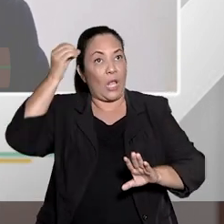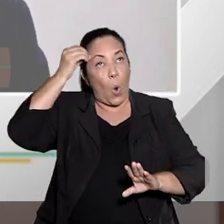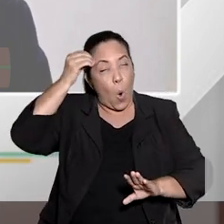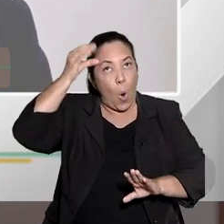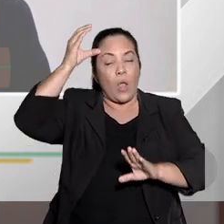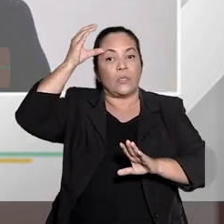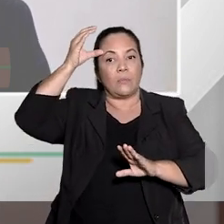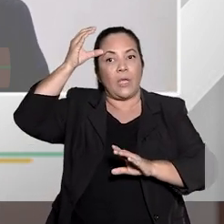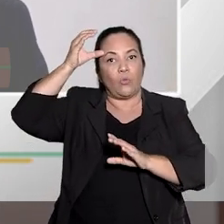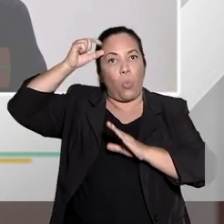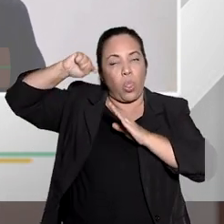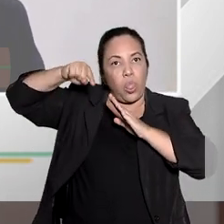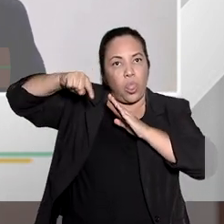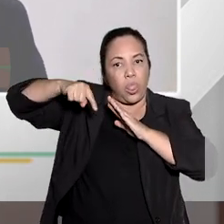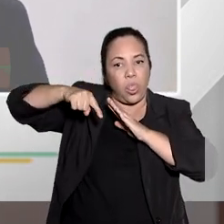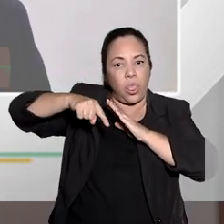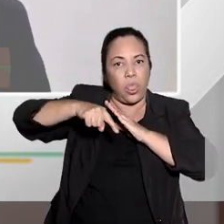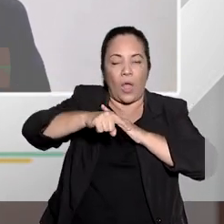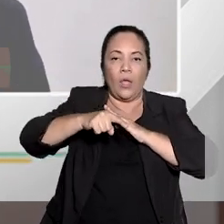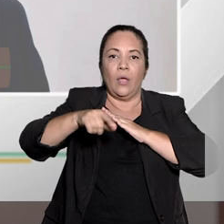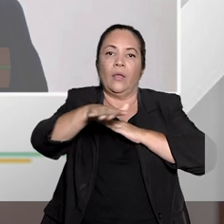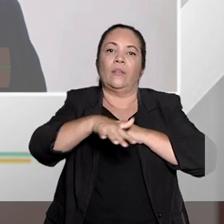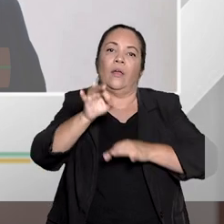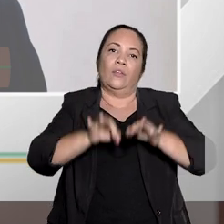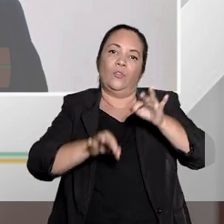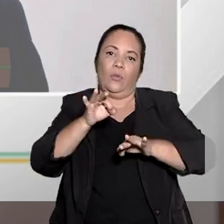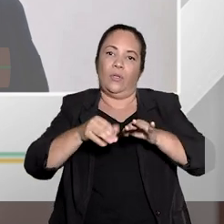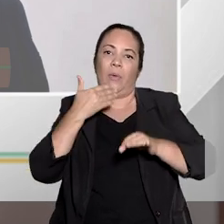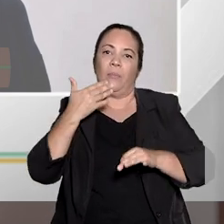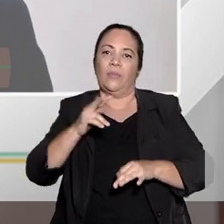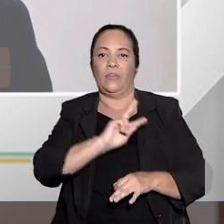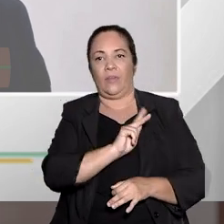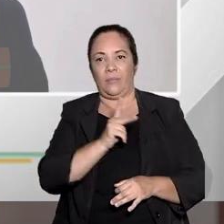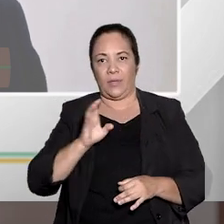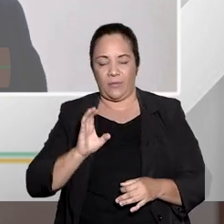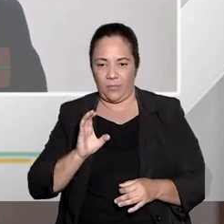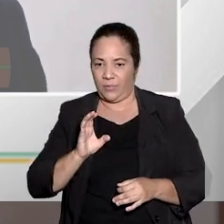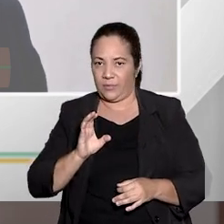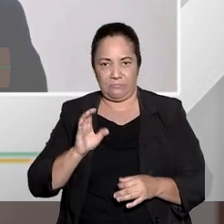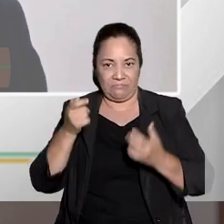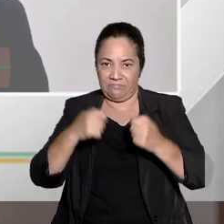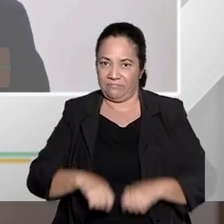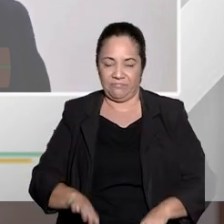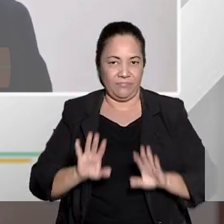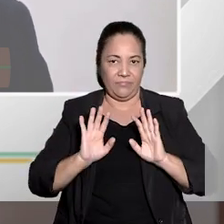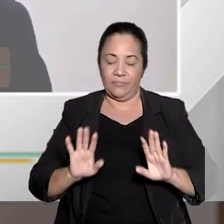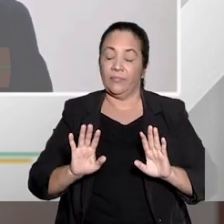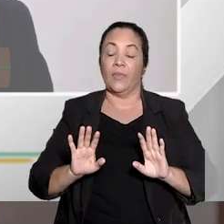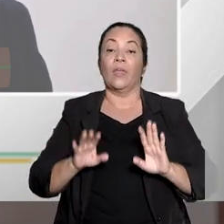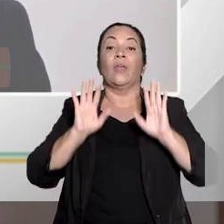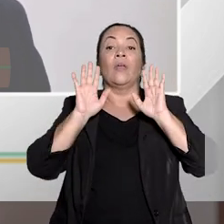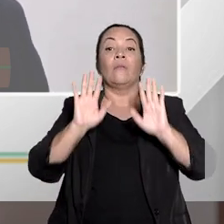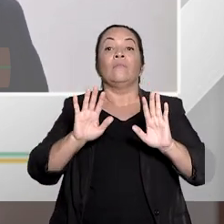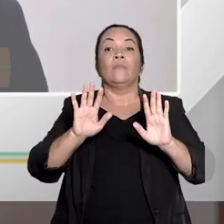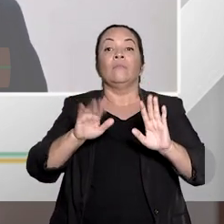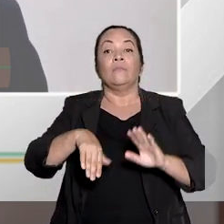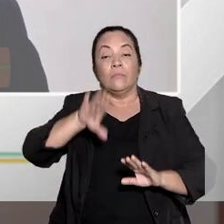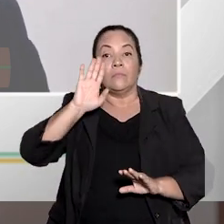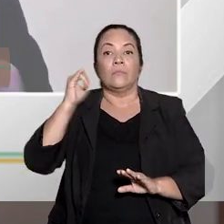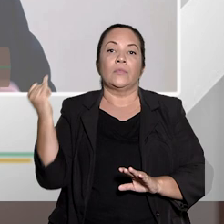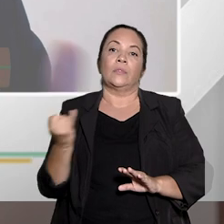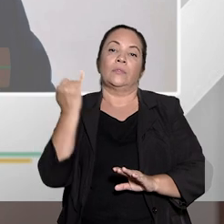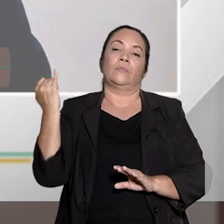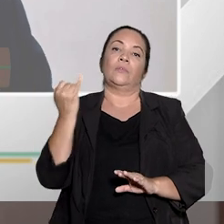civil plena para que fosse impetrado o habeas corpus. a grande amplitude e a importância daquilo que está sendo